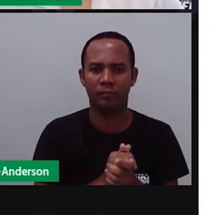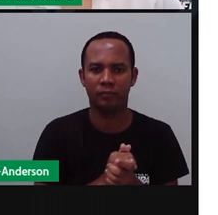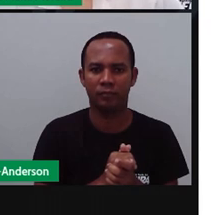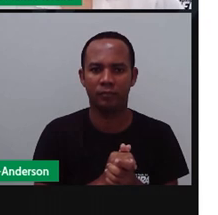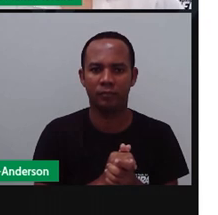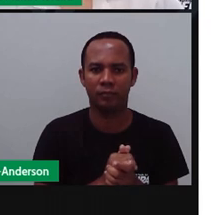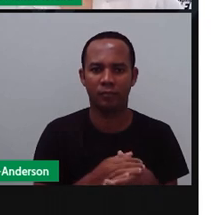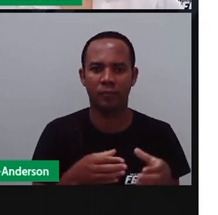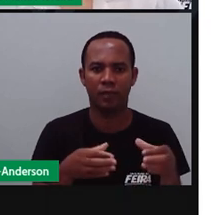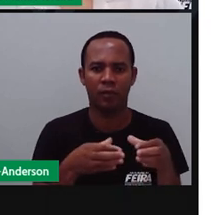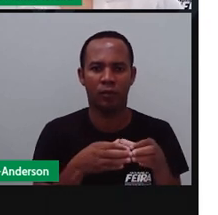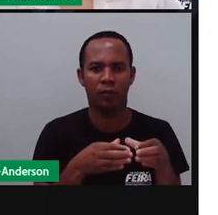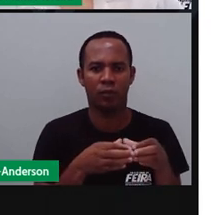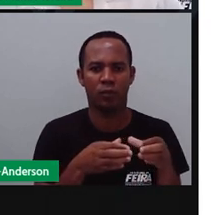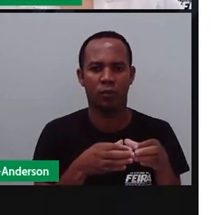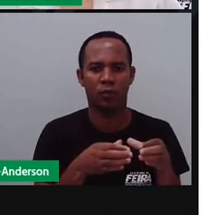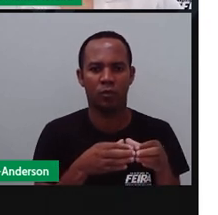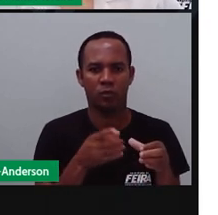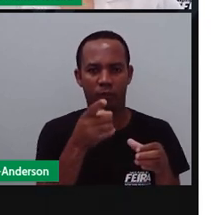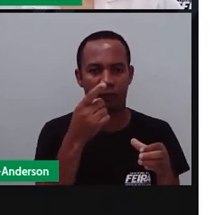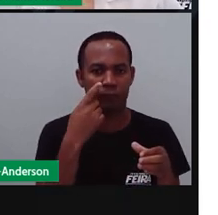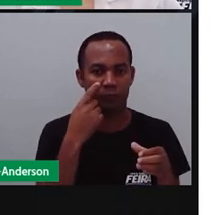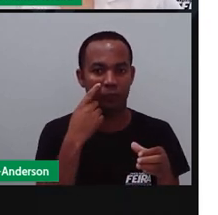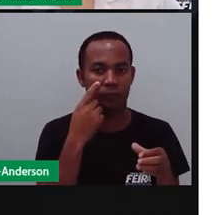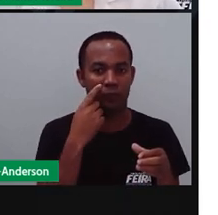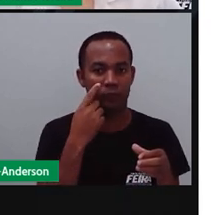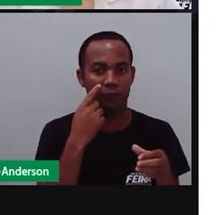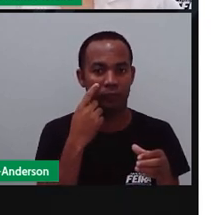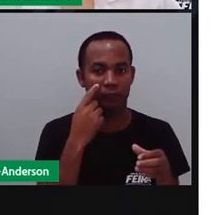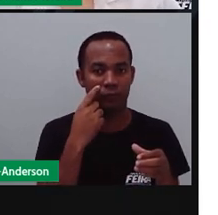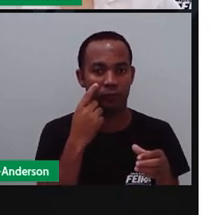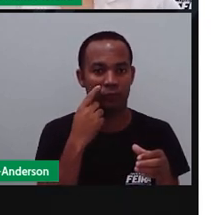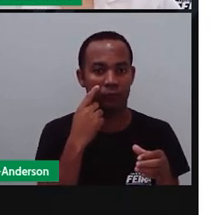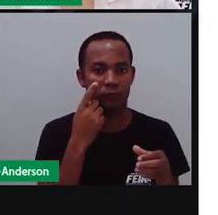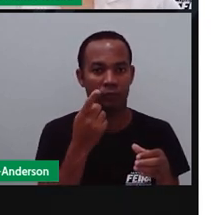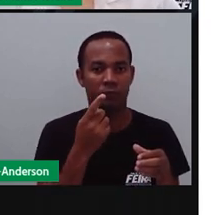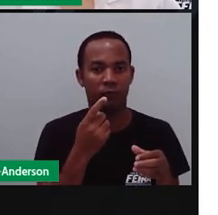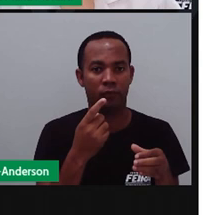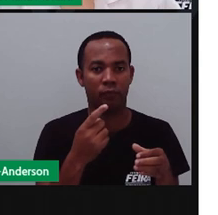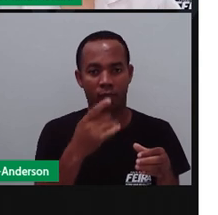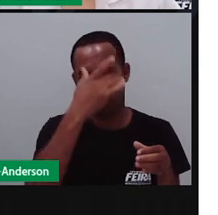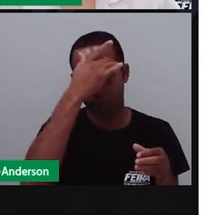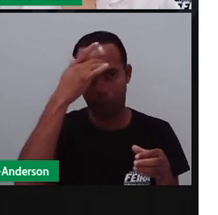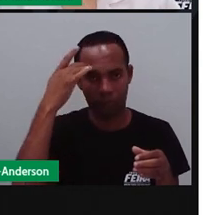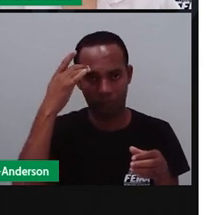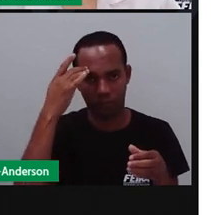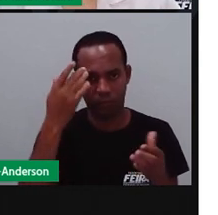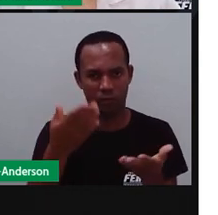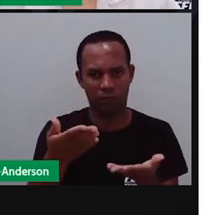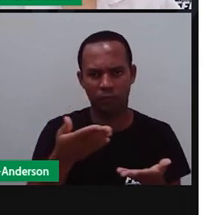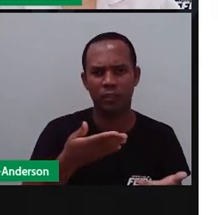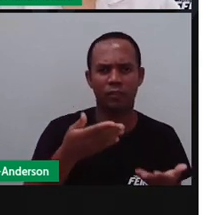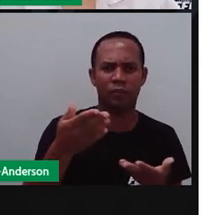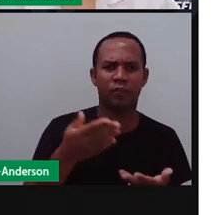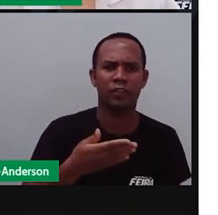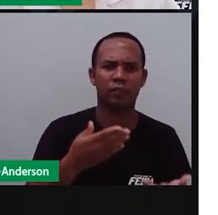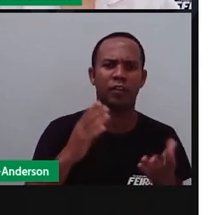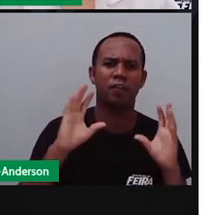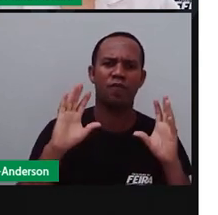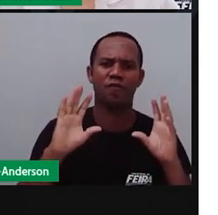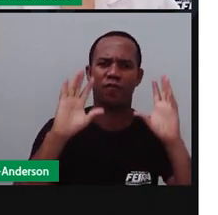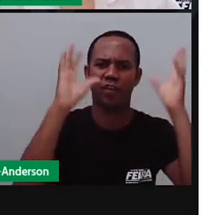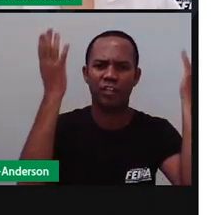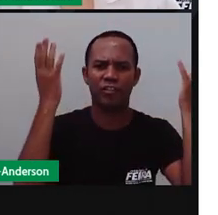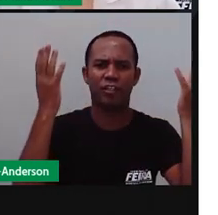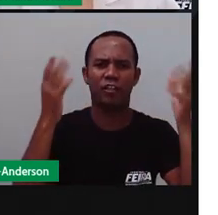Na comunidade de Santa Luzia, região do Eixo Forte, os moradores se preparam para receber visitantes em um festival do